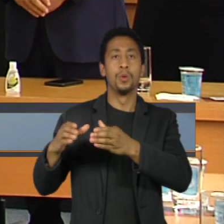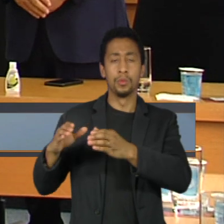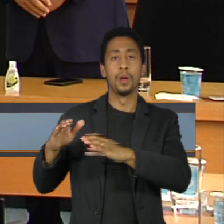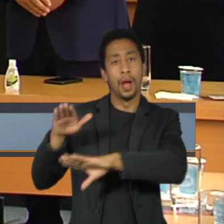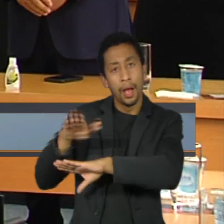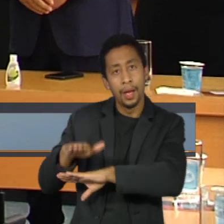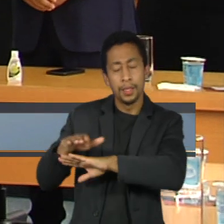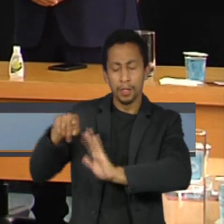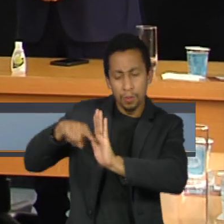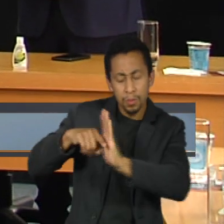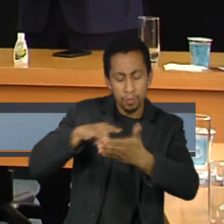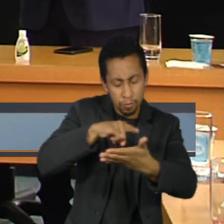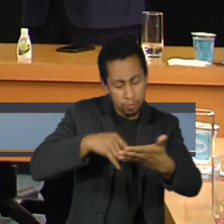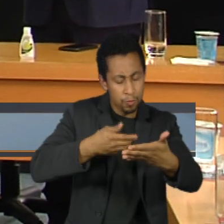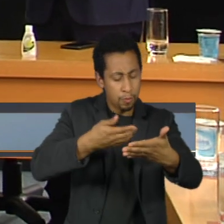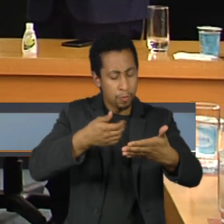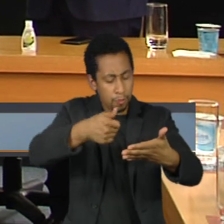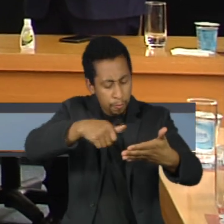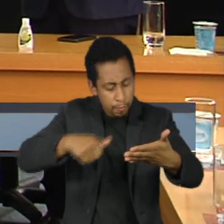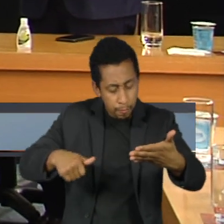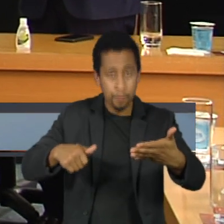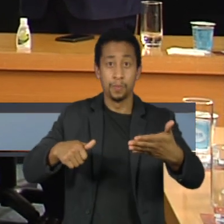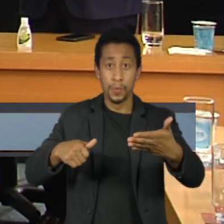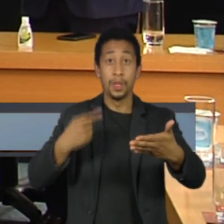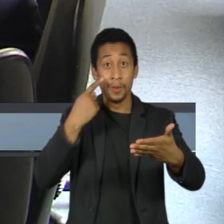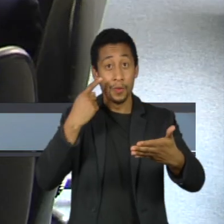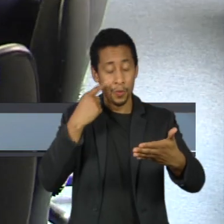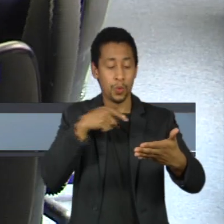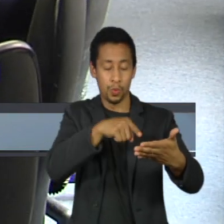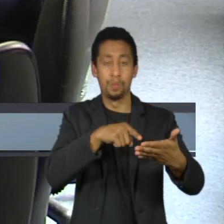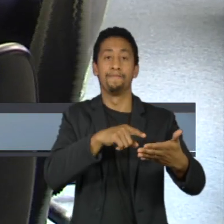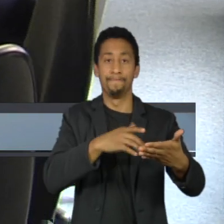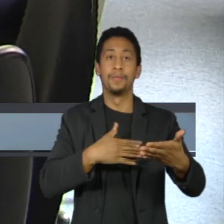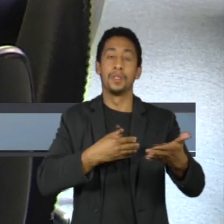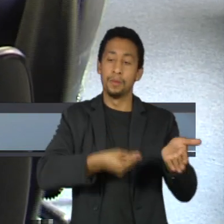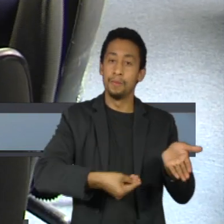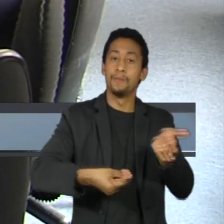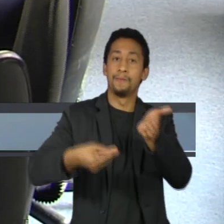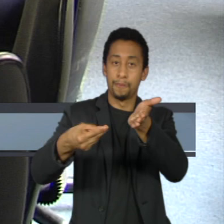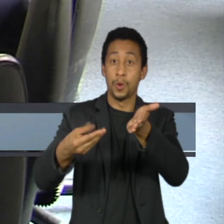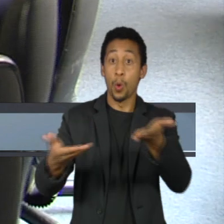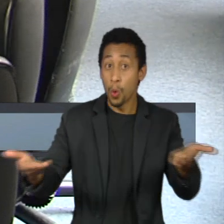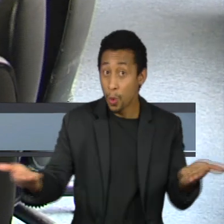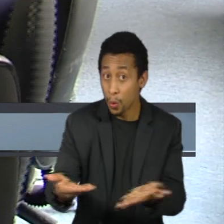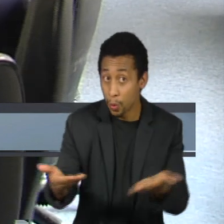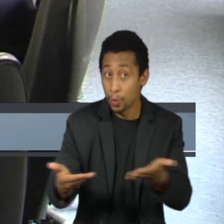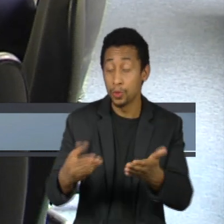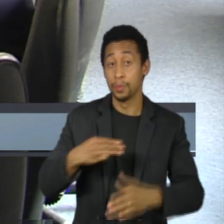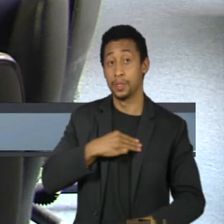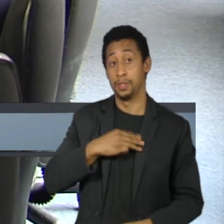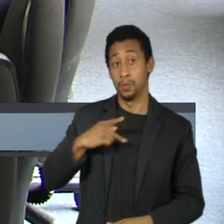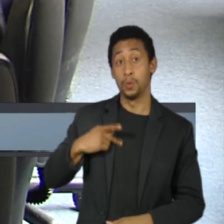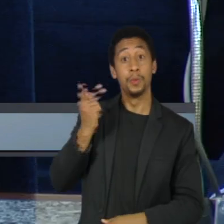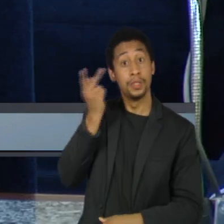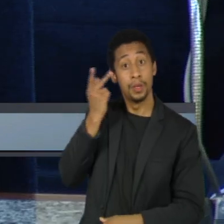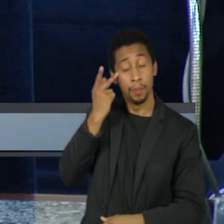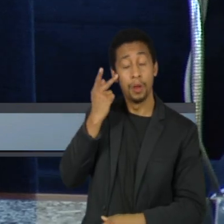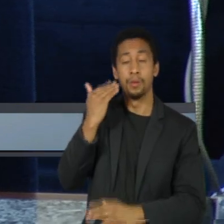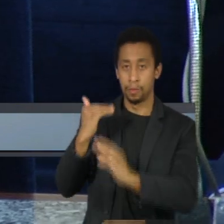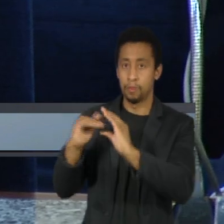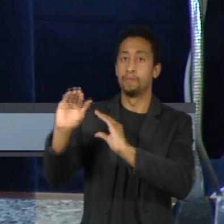final da CPI da pandemia e os documentos digitalizados devem ser enviados ainda hoje ao Ministério Público de São Paulo.